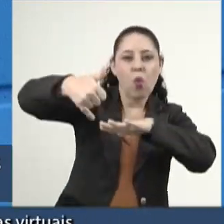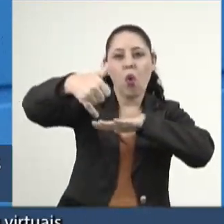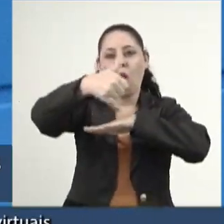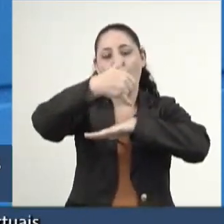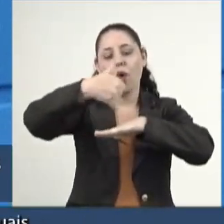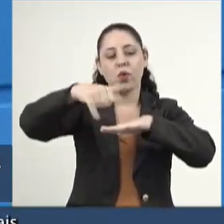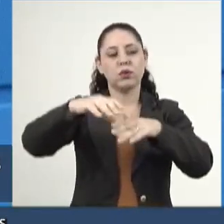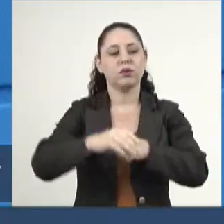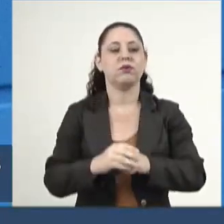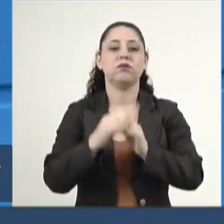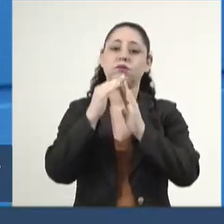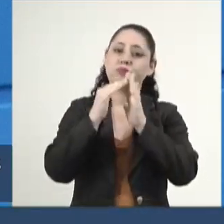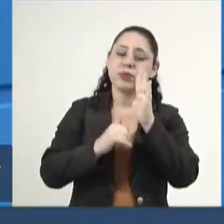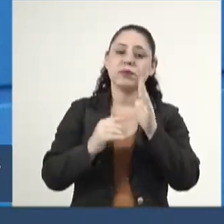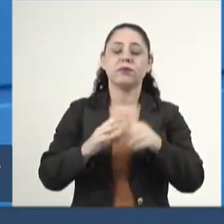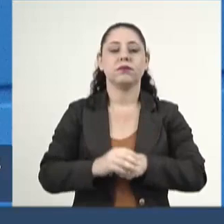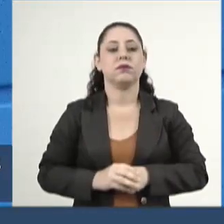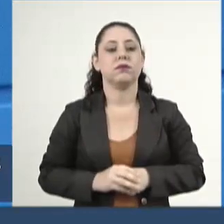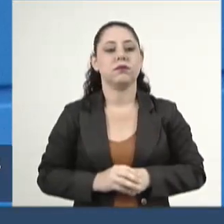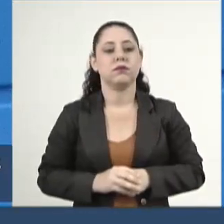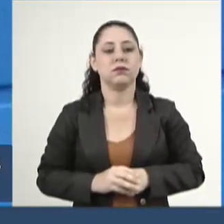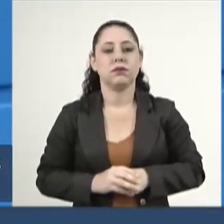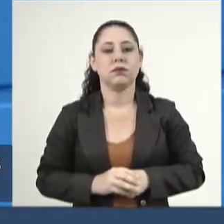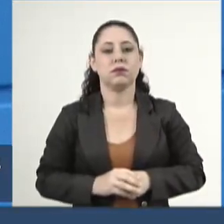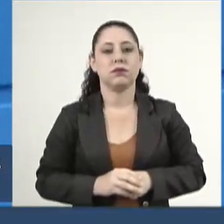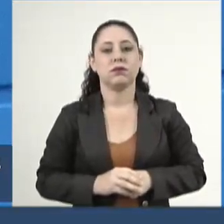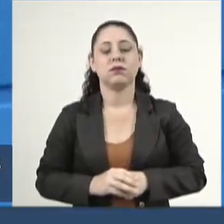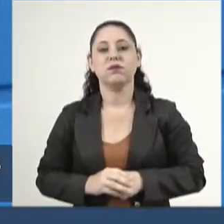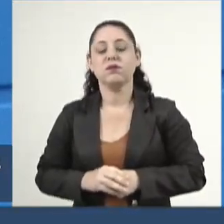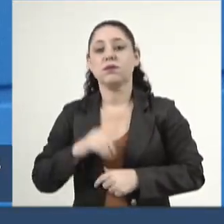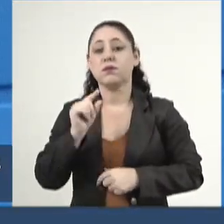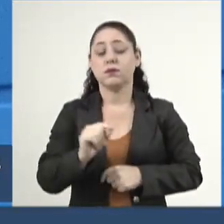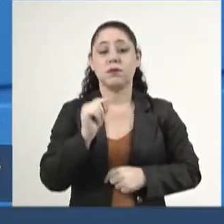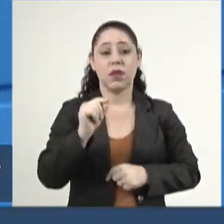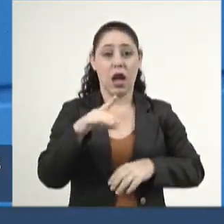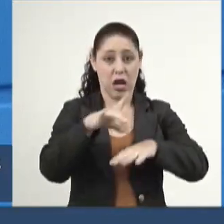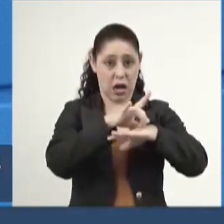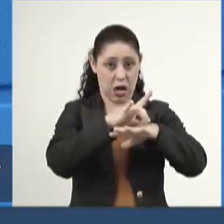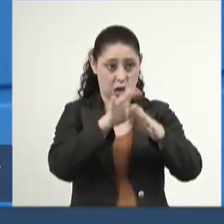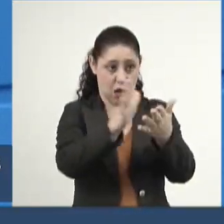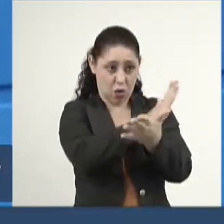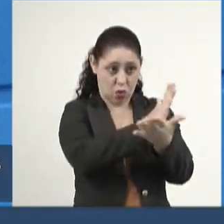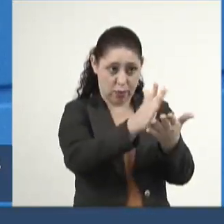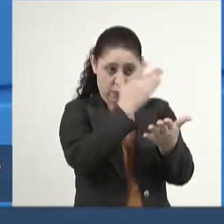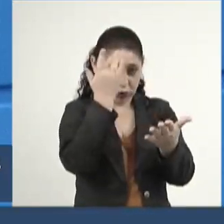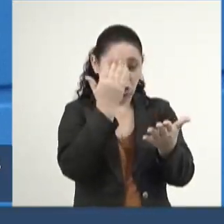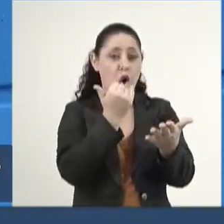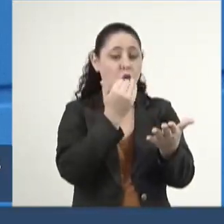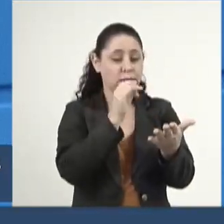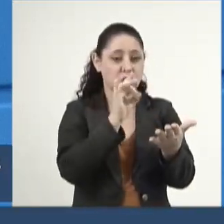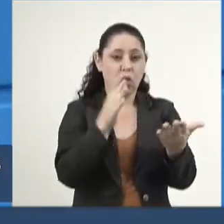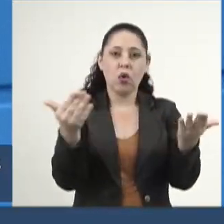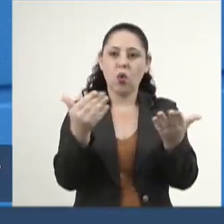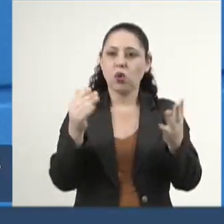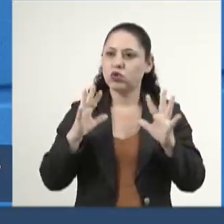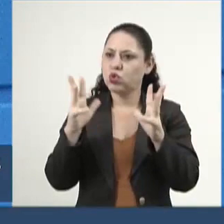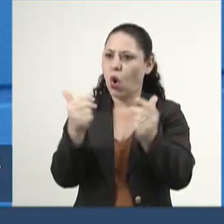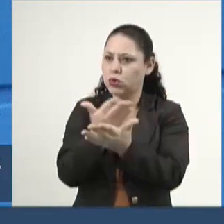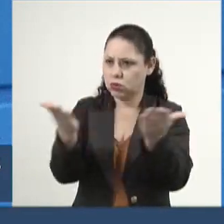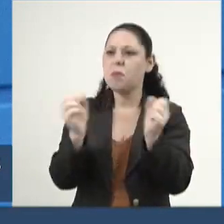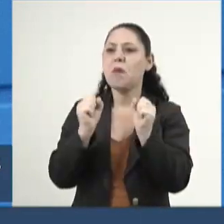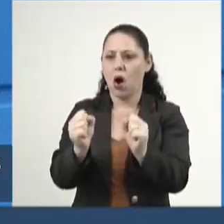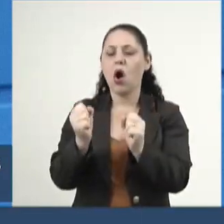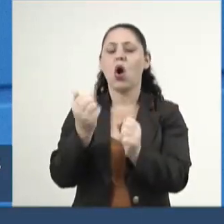soja, lá no mercado. A carne que era para alguns, a carne que era para alguns, hoje é para todos.